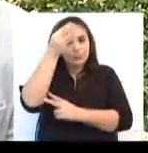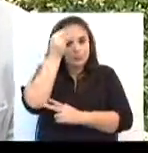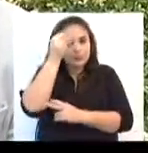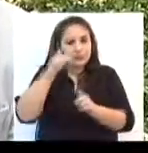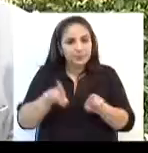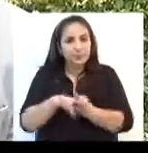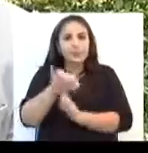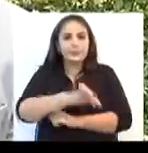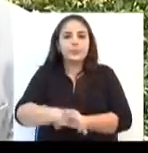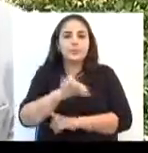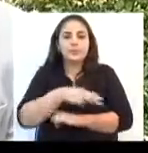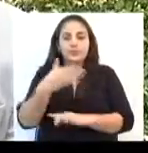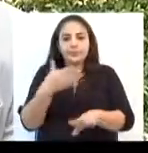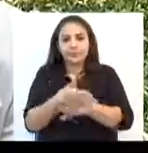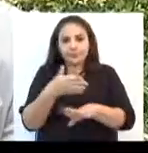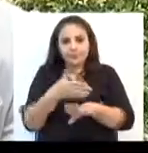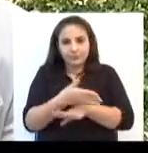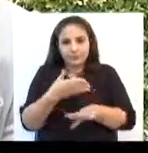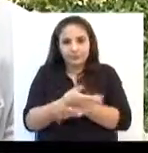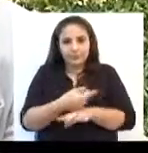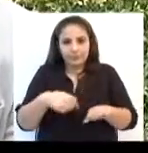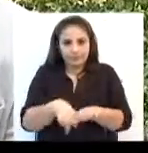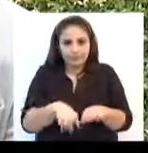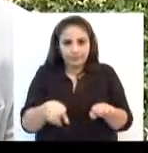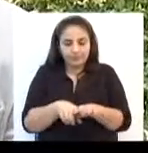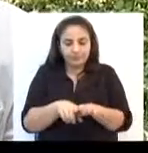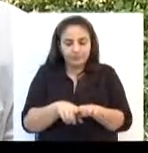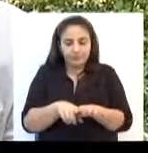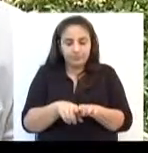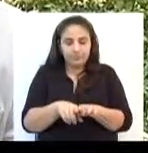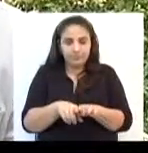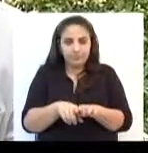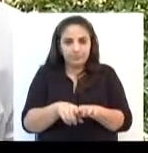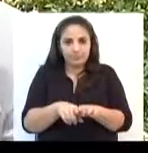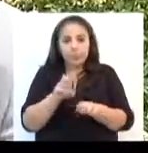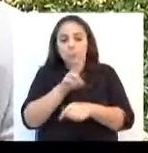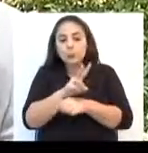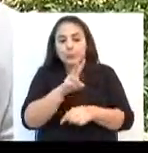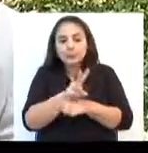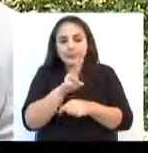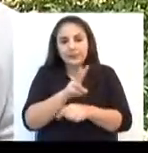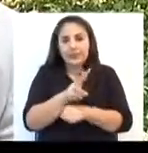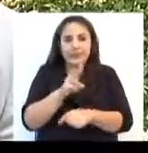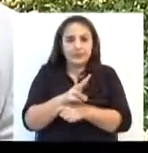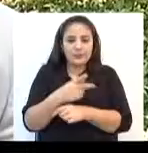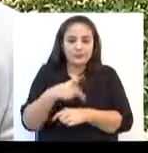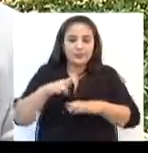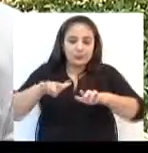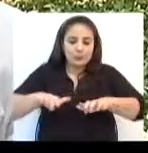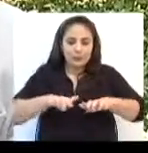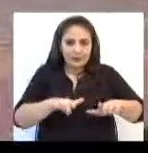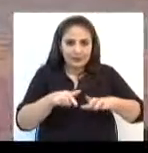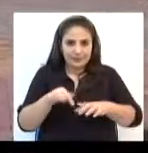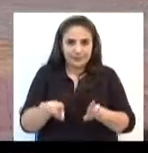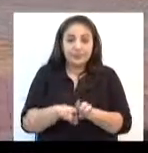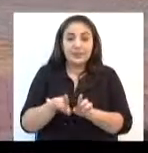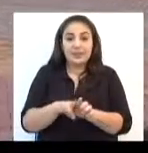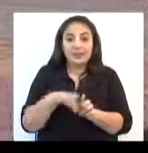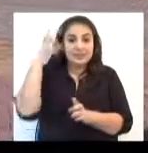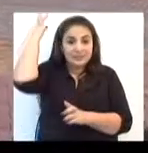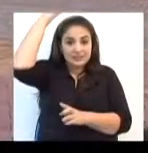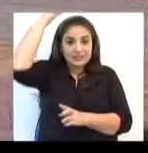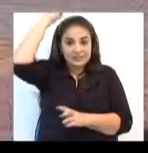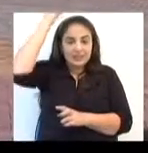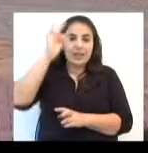entendendo que é importante a participação na conservação e no cuidado desses espaços. Na Santa